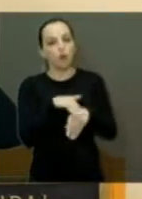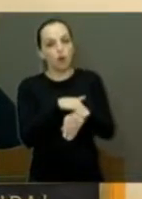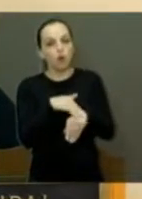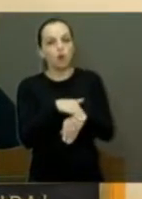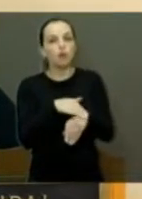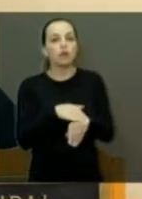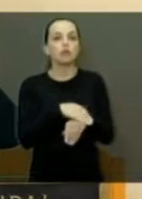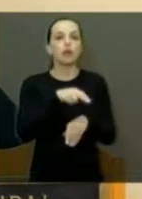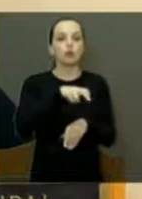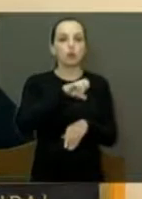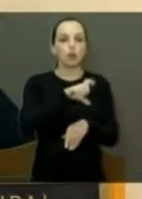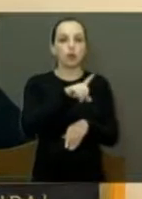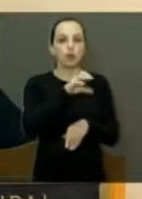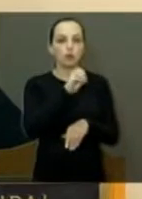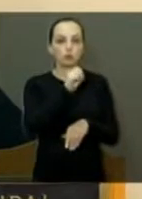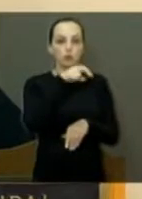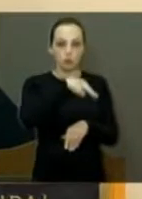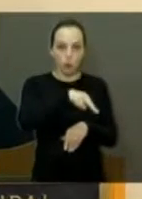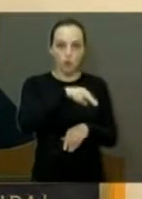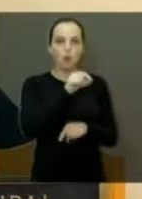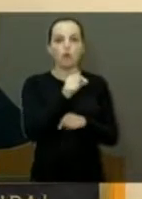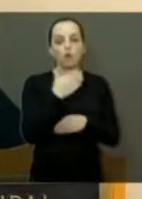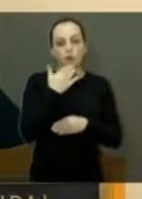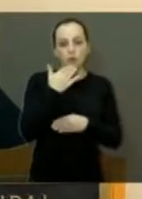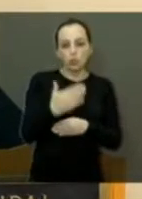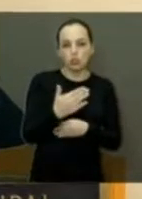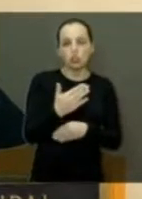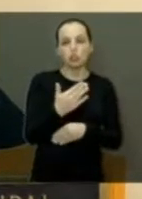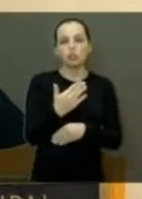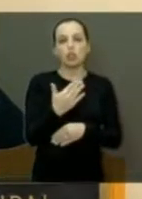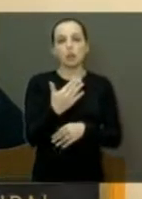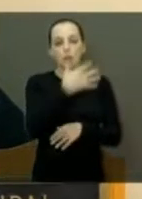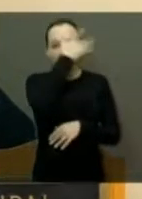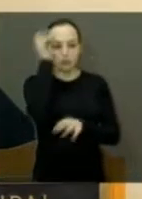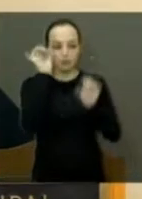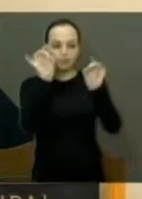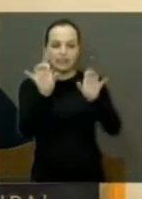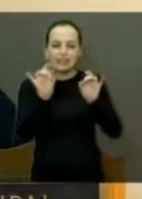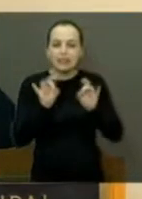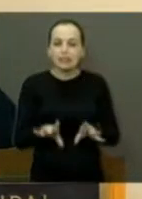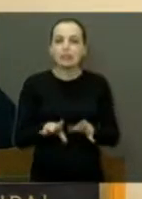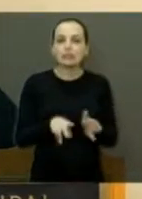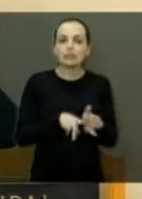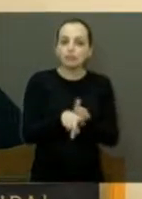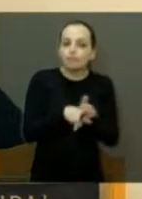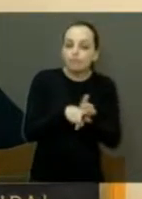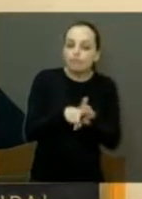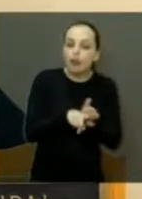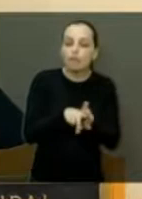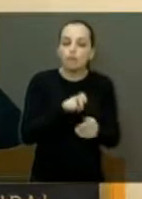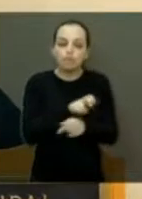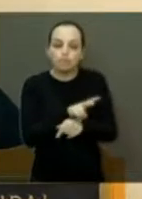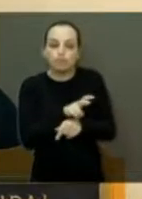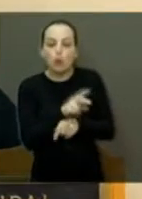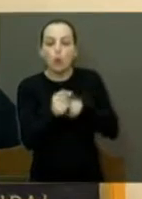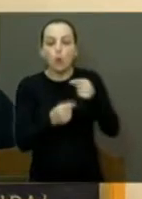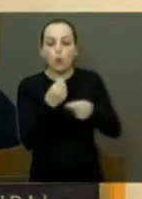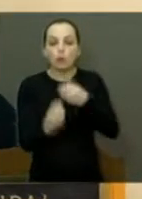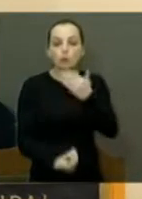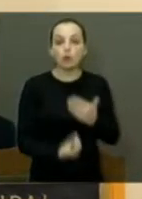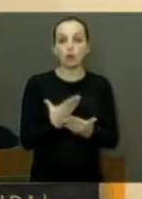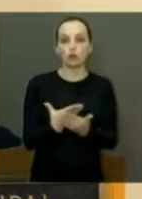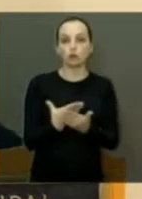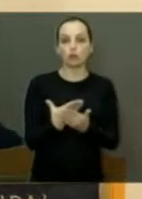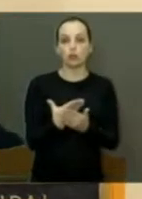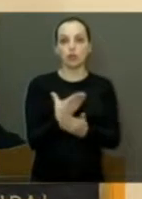Carneiro, eu vou pedir para que um técnico especializado verifique melhor o que poderá estar